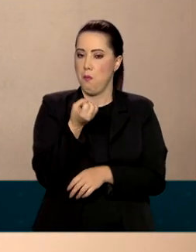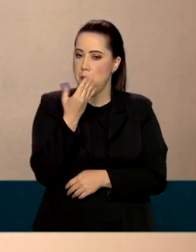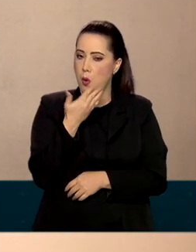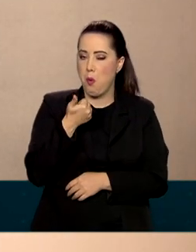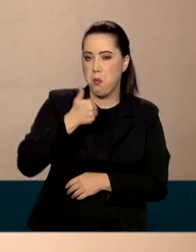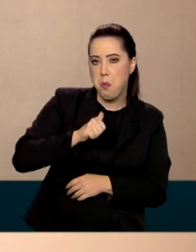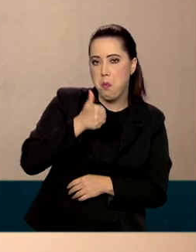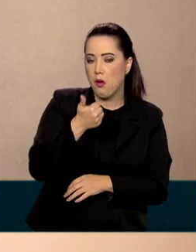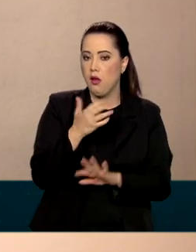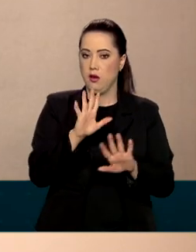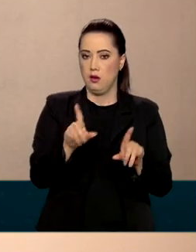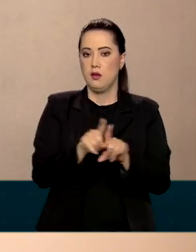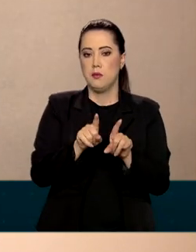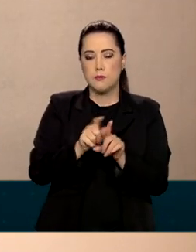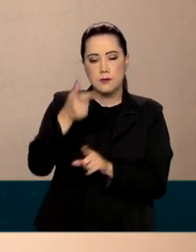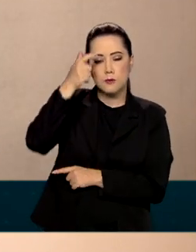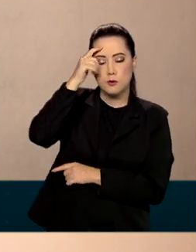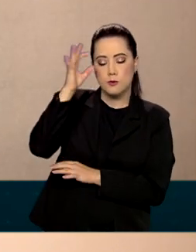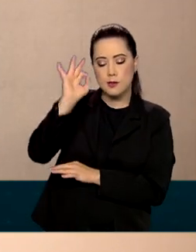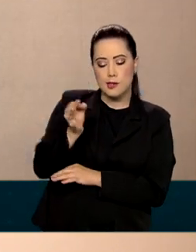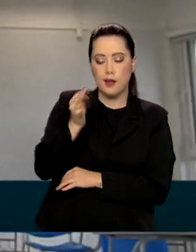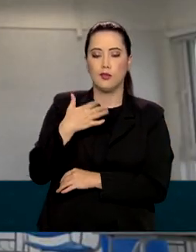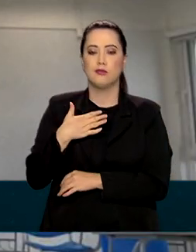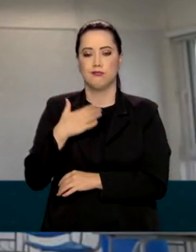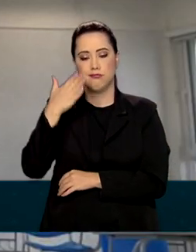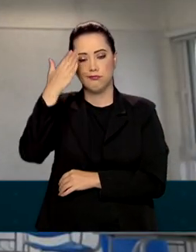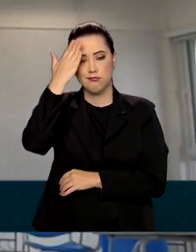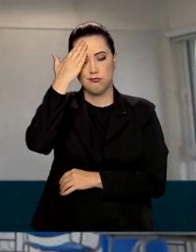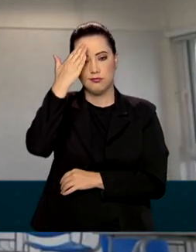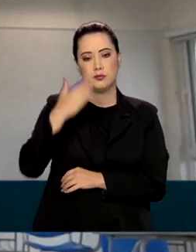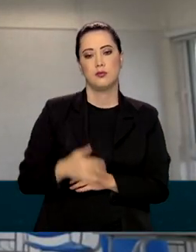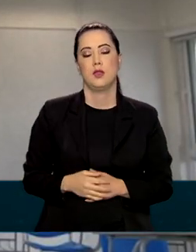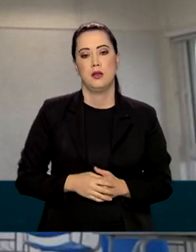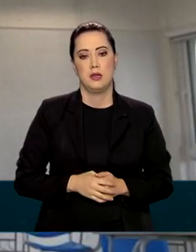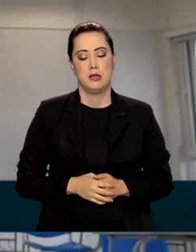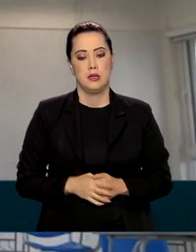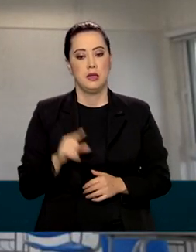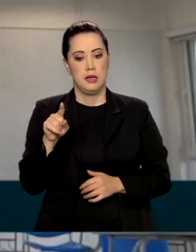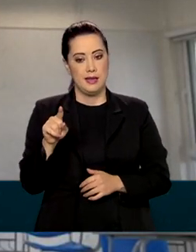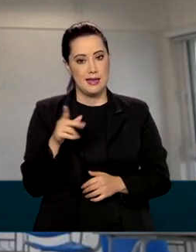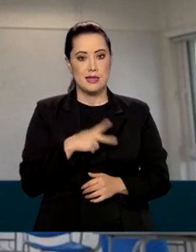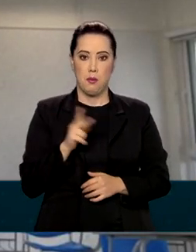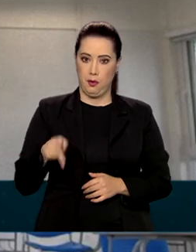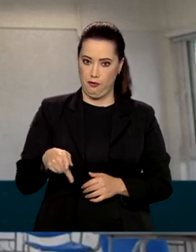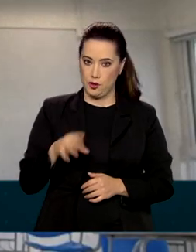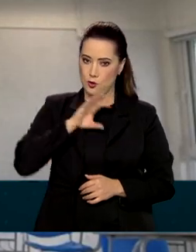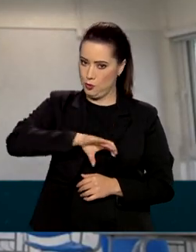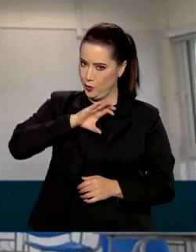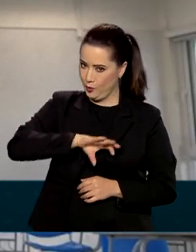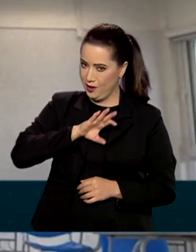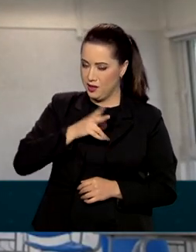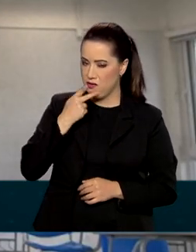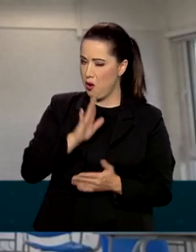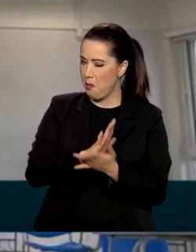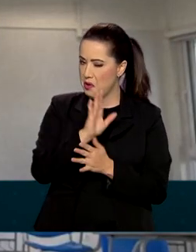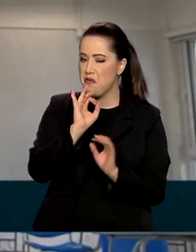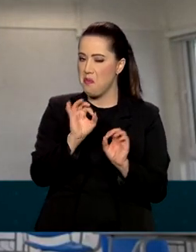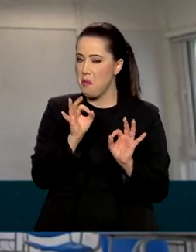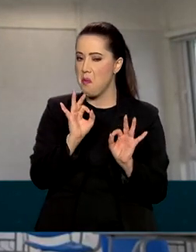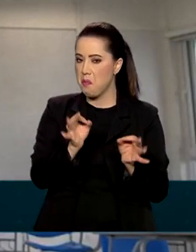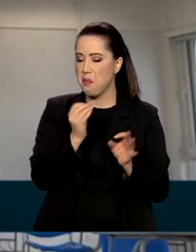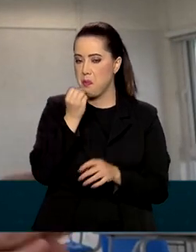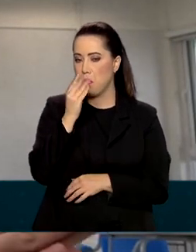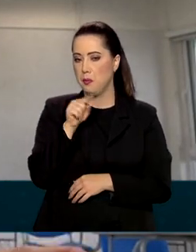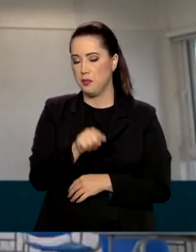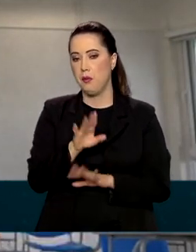o conteúdo já está todo fresco na minha mente. Esse professor de português aprovou o material, mas aconselha